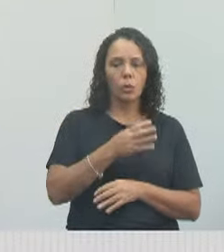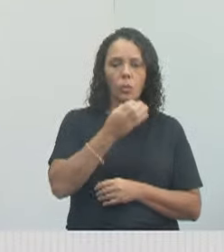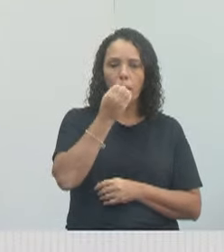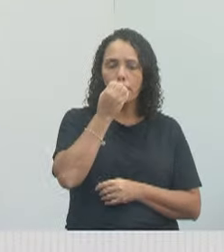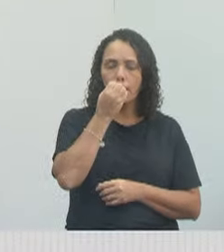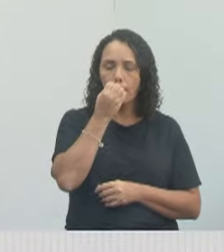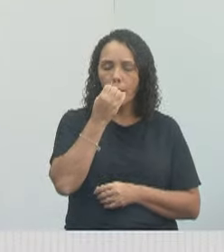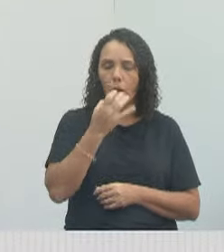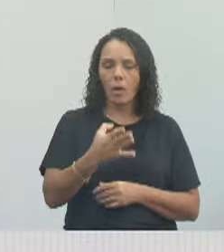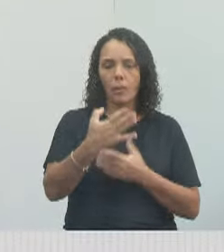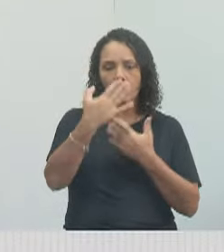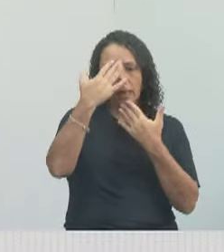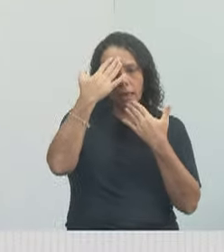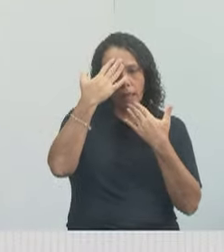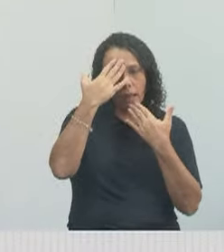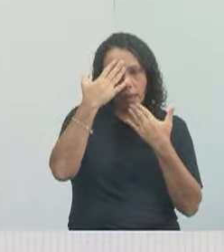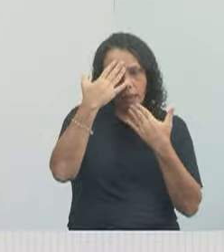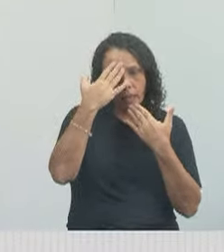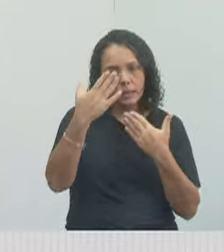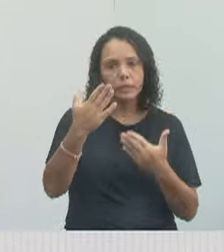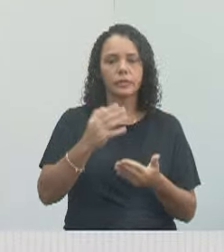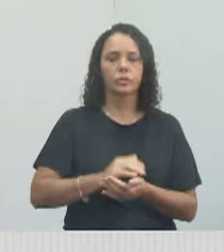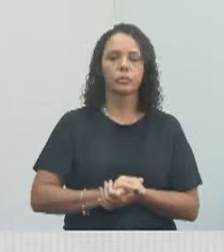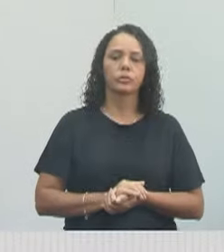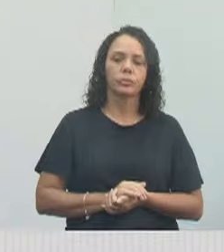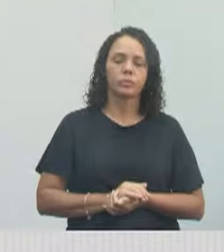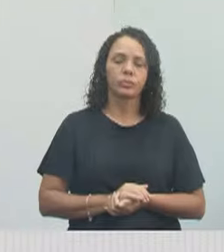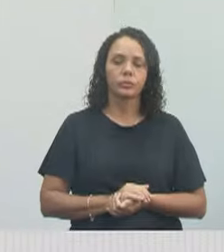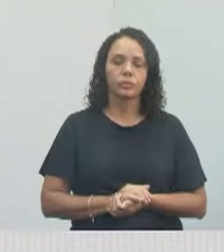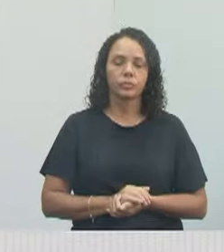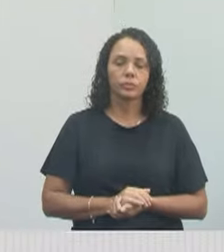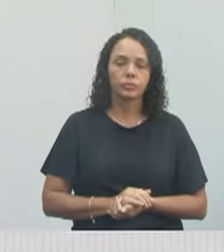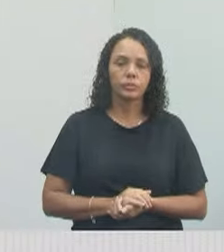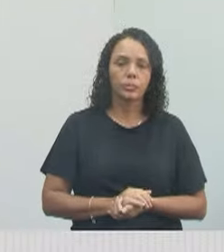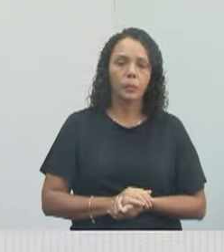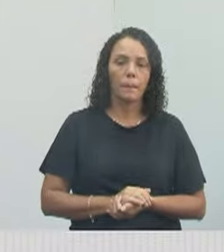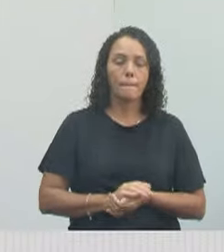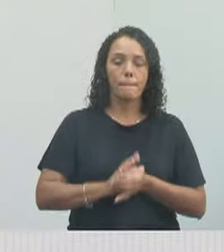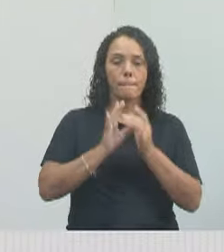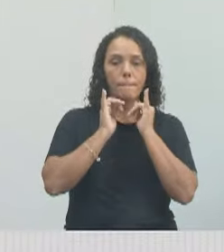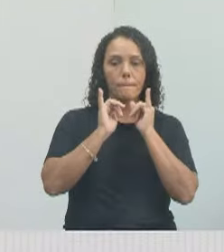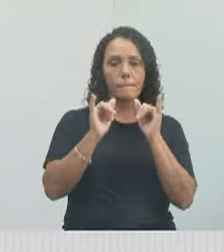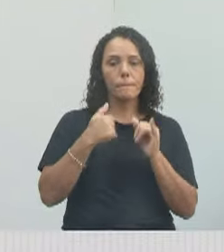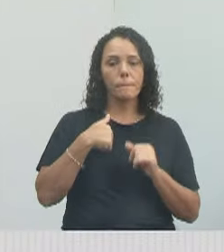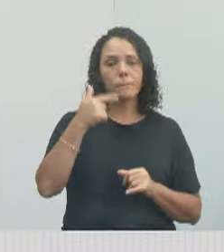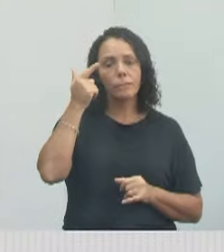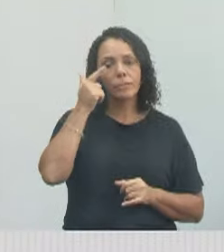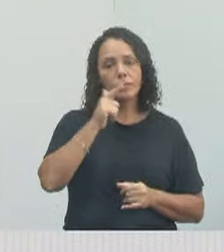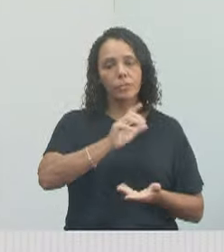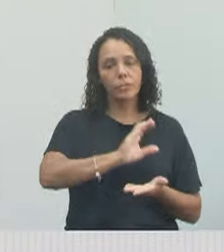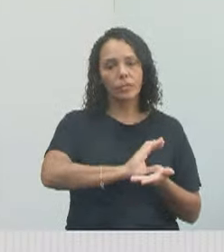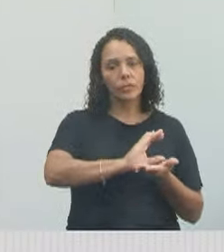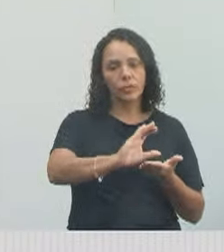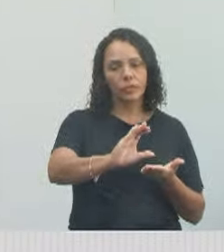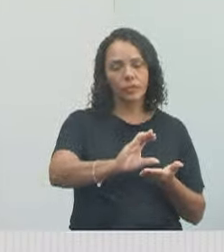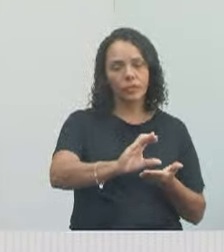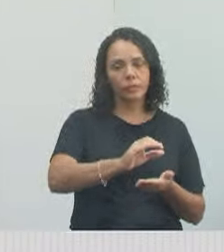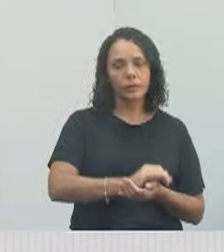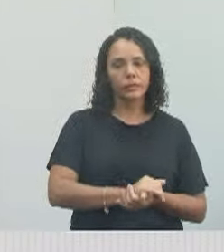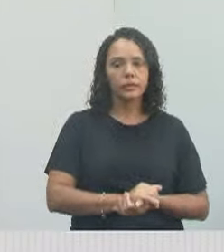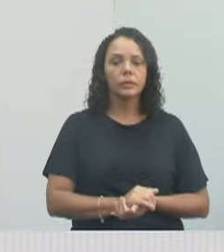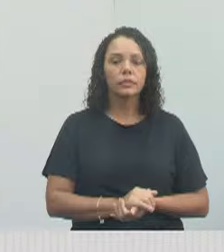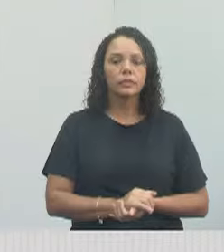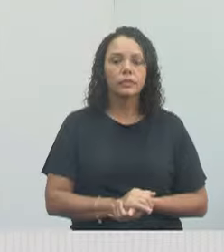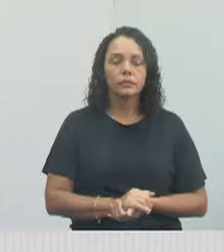e dizer aos moradores que eu consegui, através da minha emenda, vamos